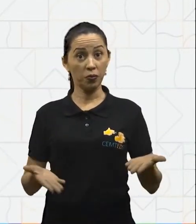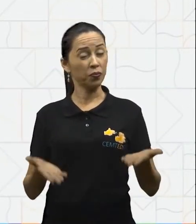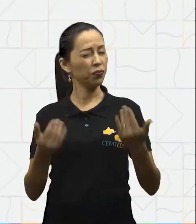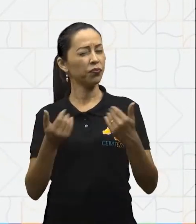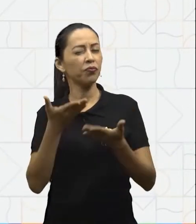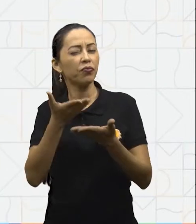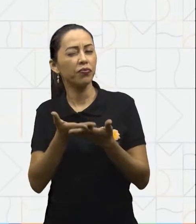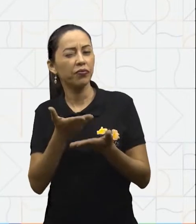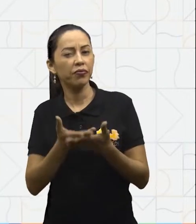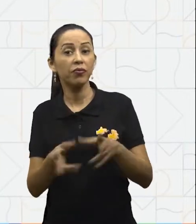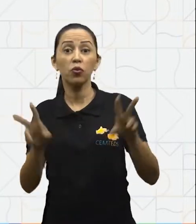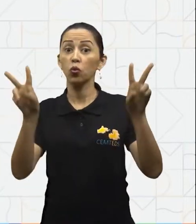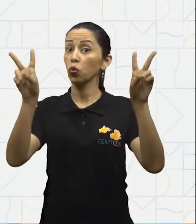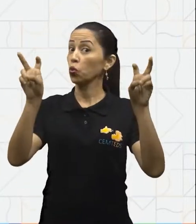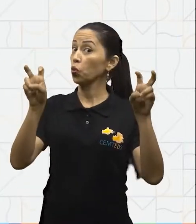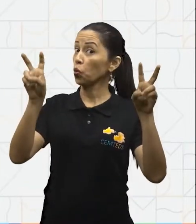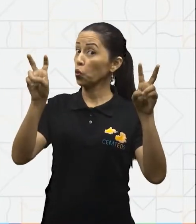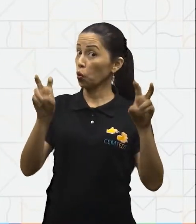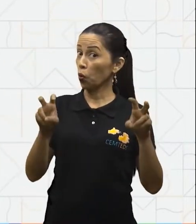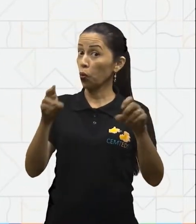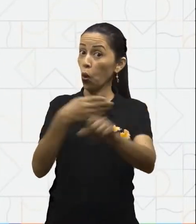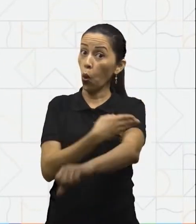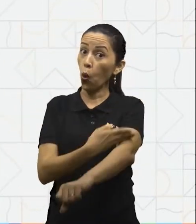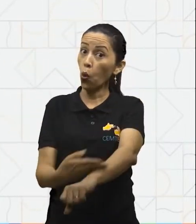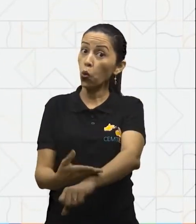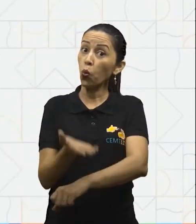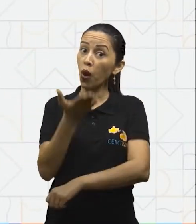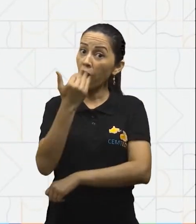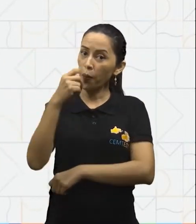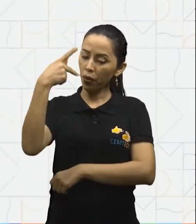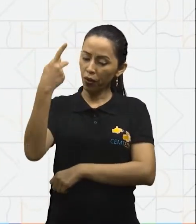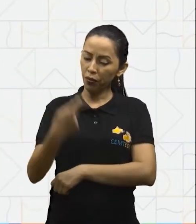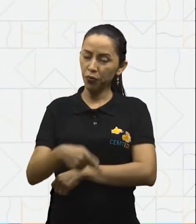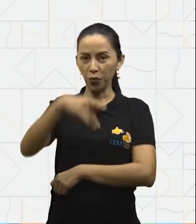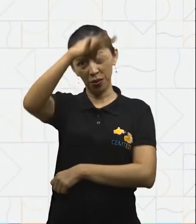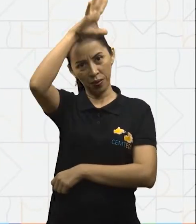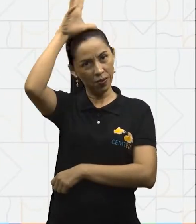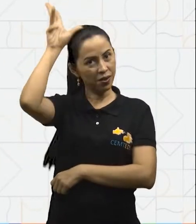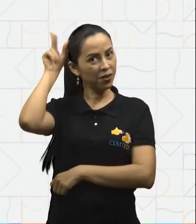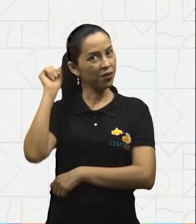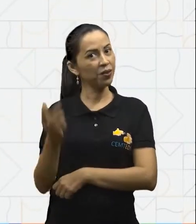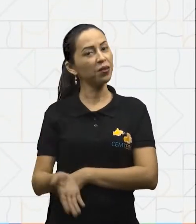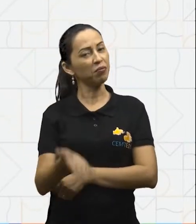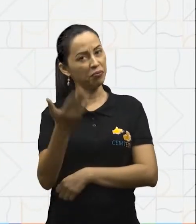do Amazonas. Então, vamos lá para a nossa hora de aprender?